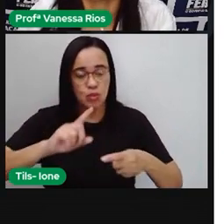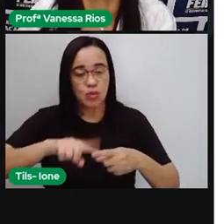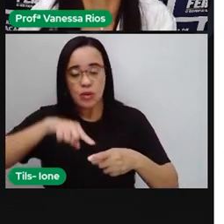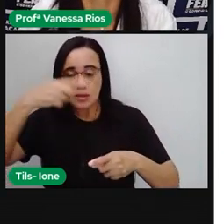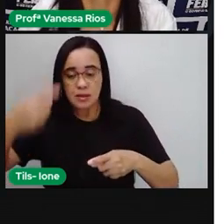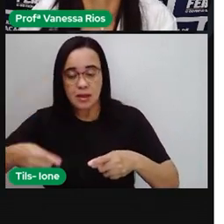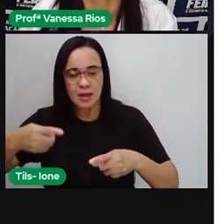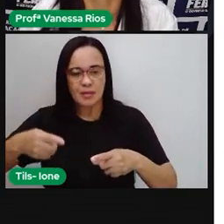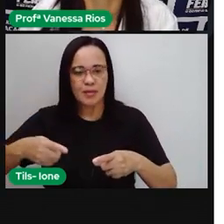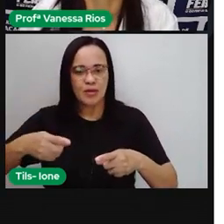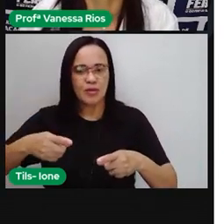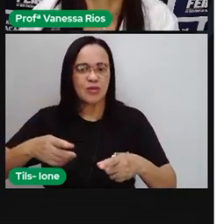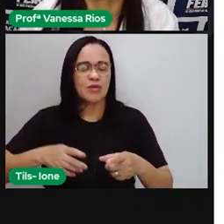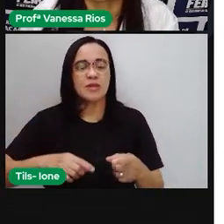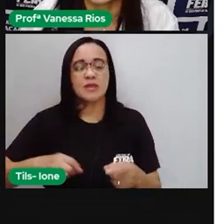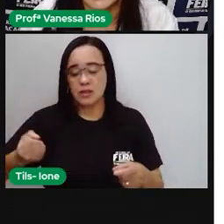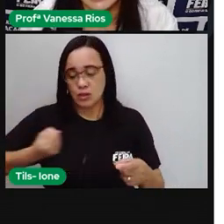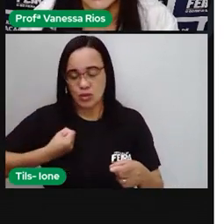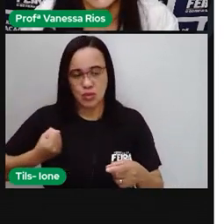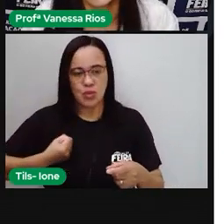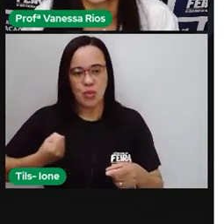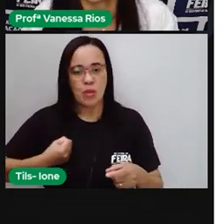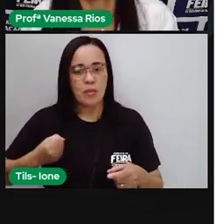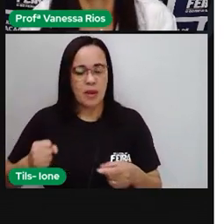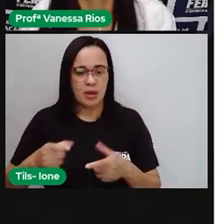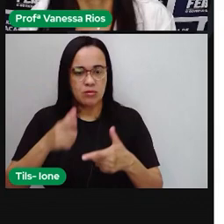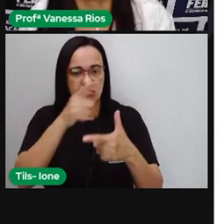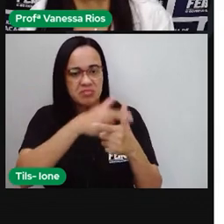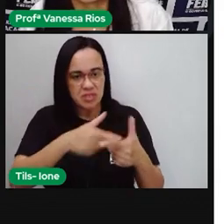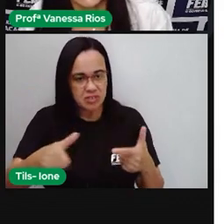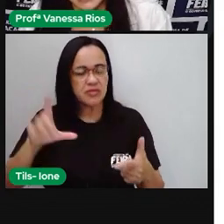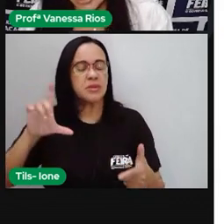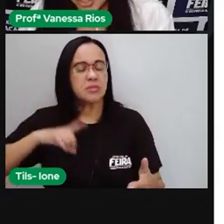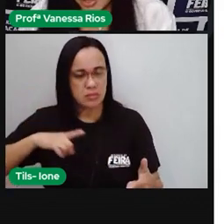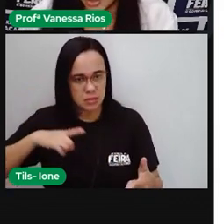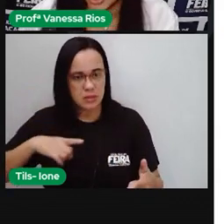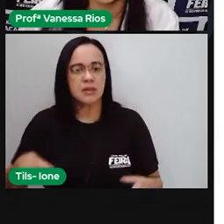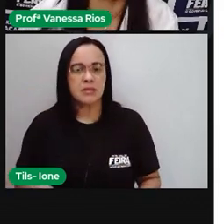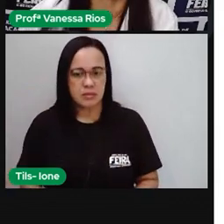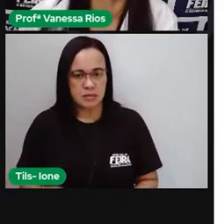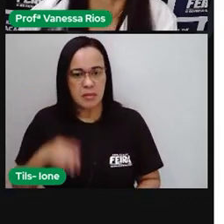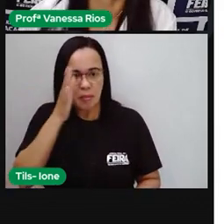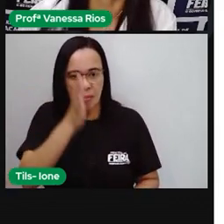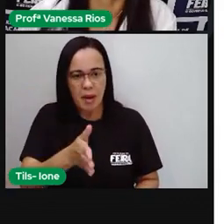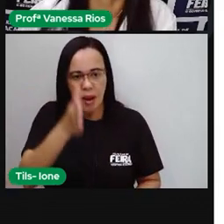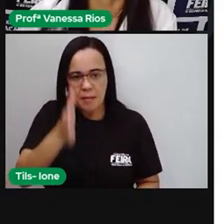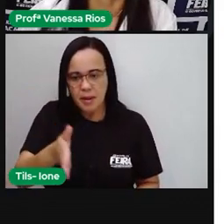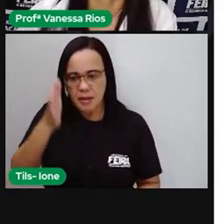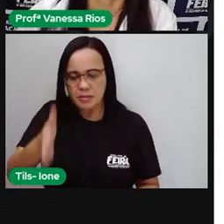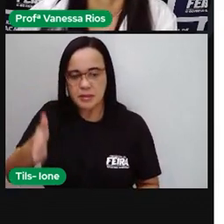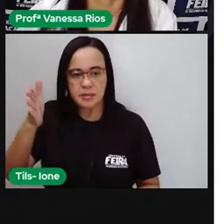né? Que não corresponde a um valor inteiro. Corresponde a partes de um número.